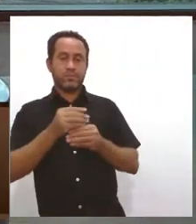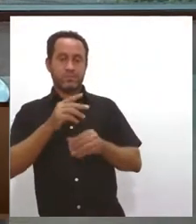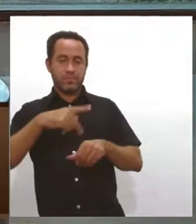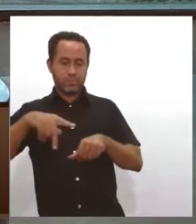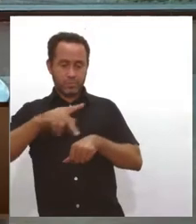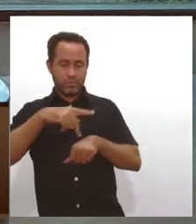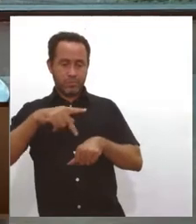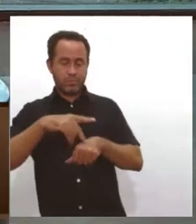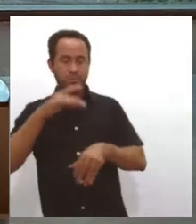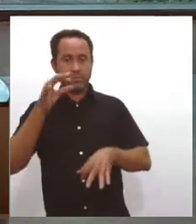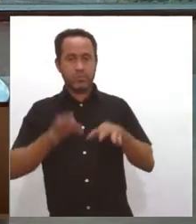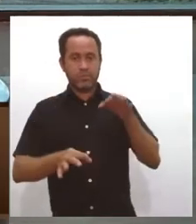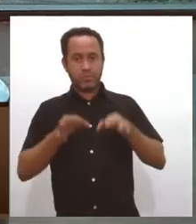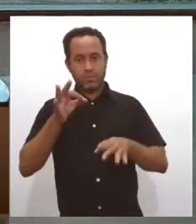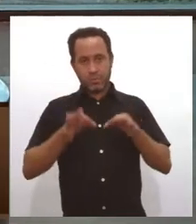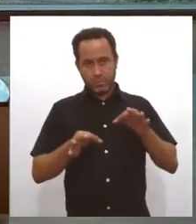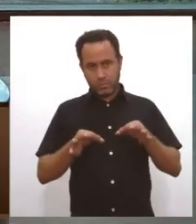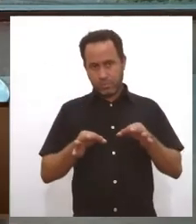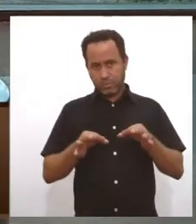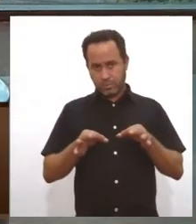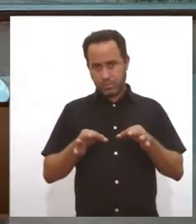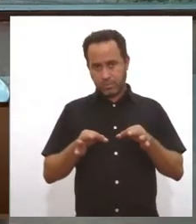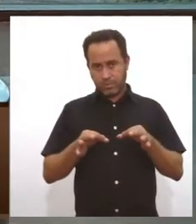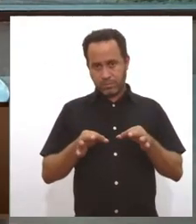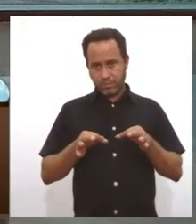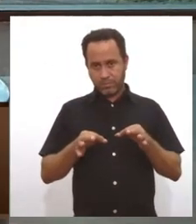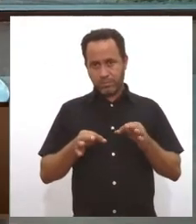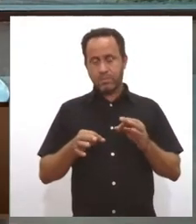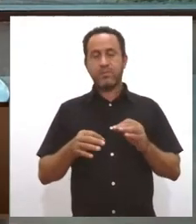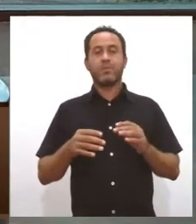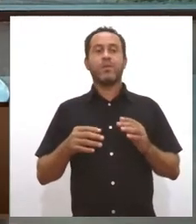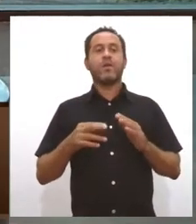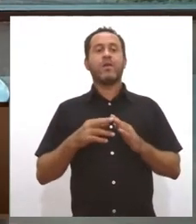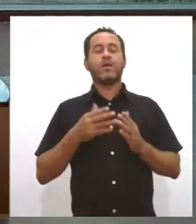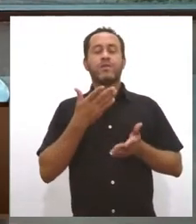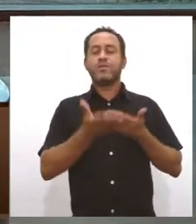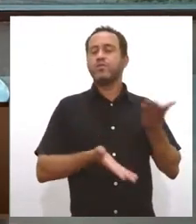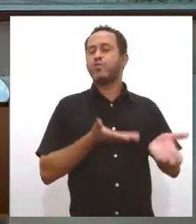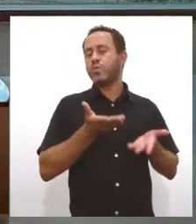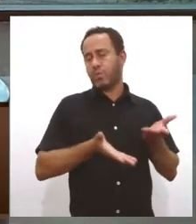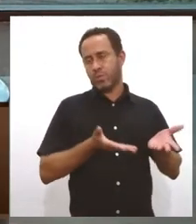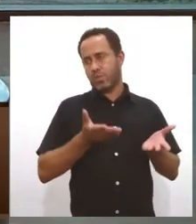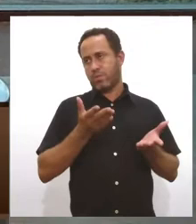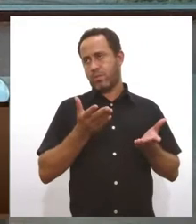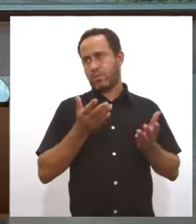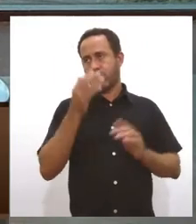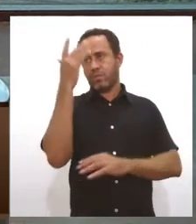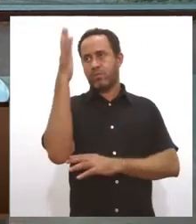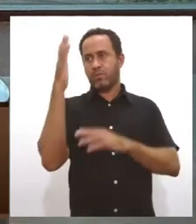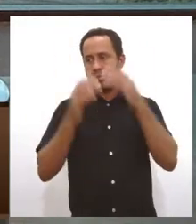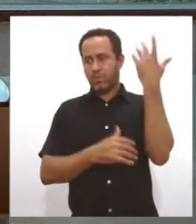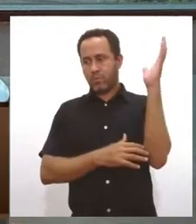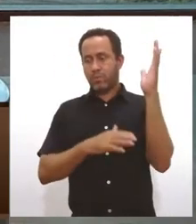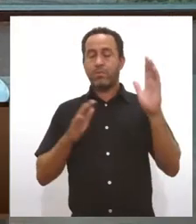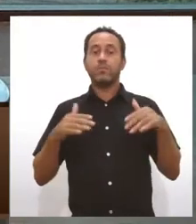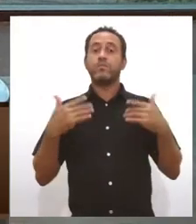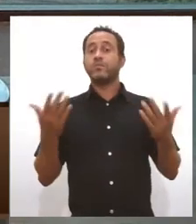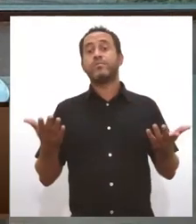justamente a esse viés da preservação ambiental? Então, essa